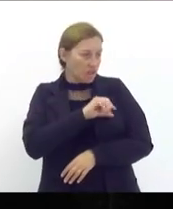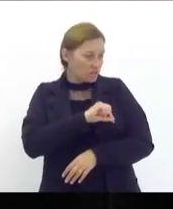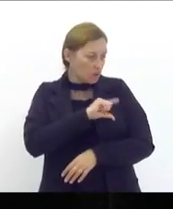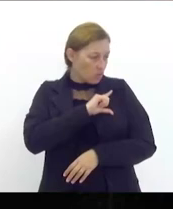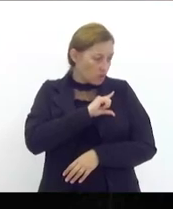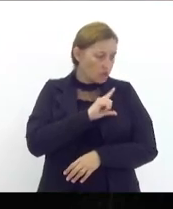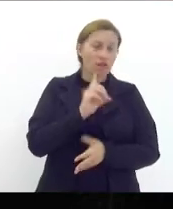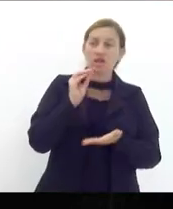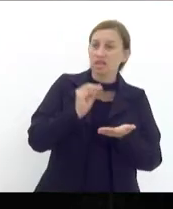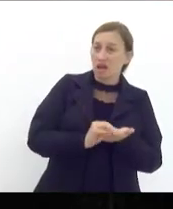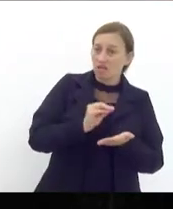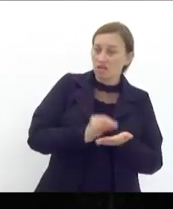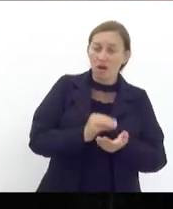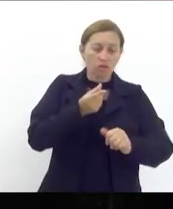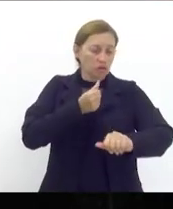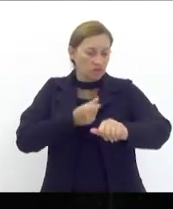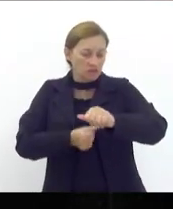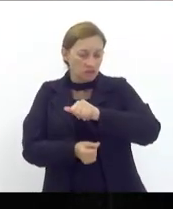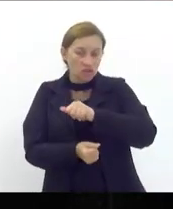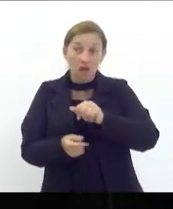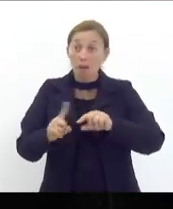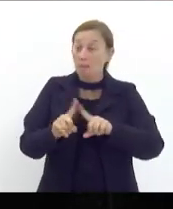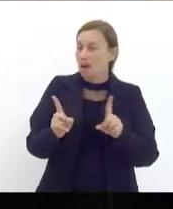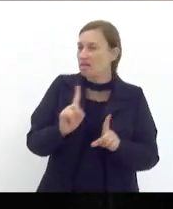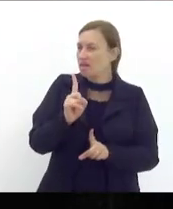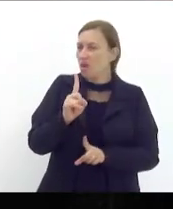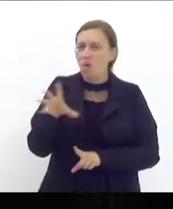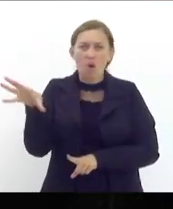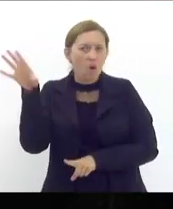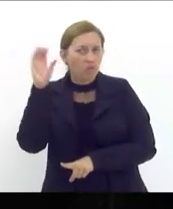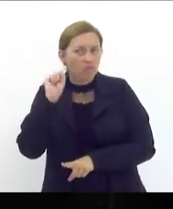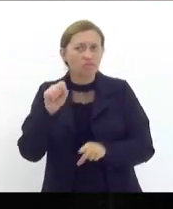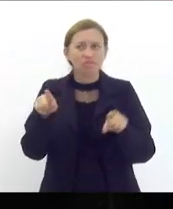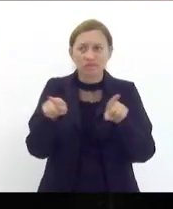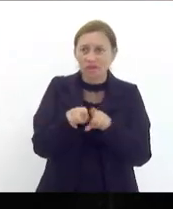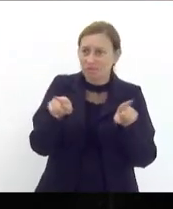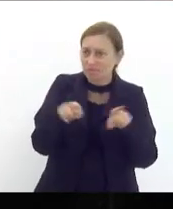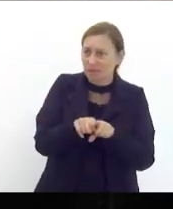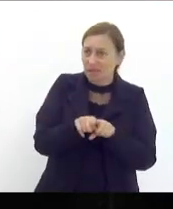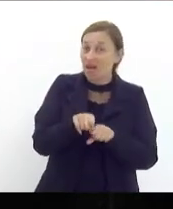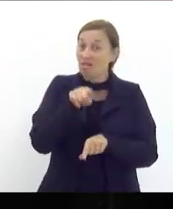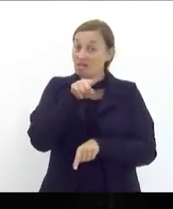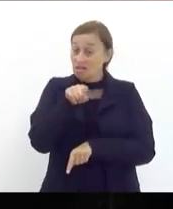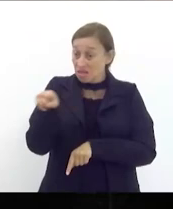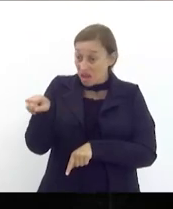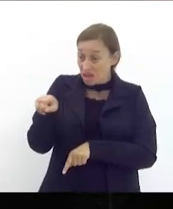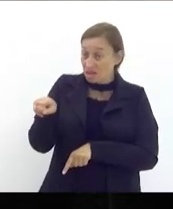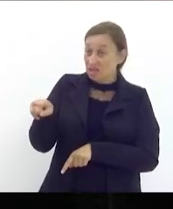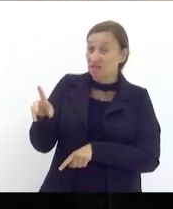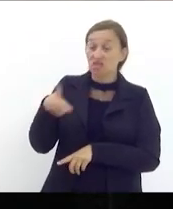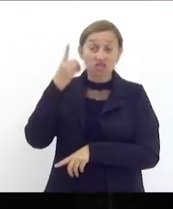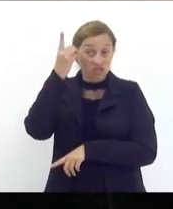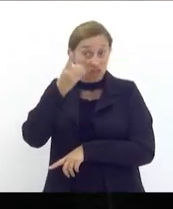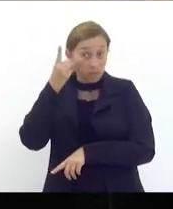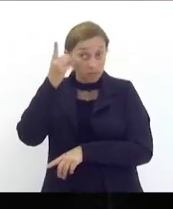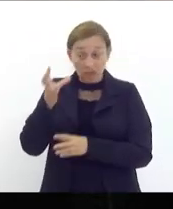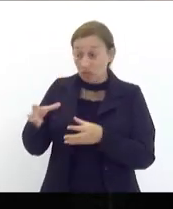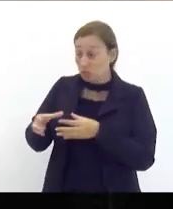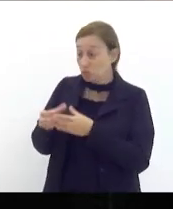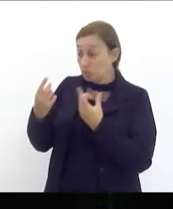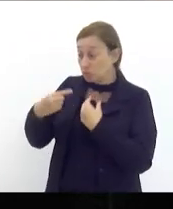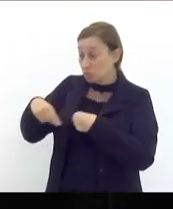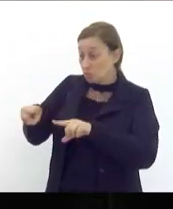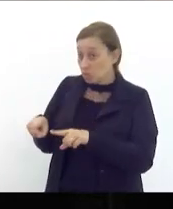na falta de investimentos mas nós não ouvimos também desses deputados e deputadas de oposição